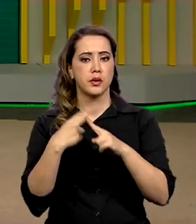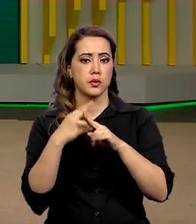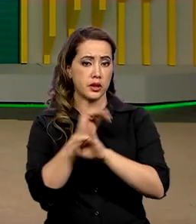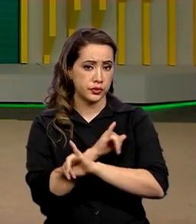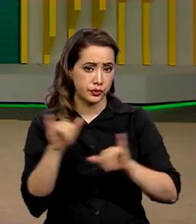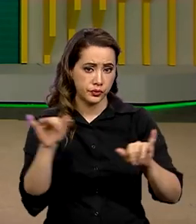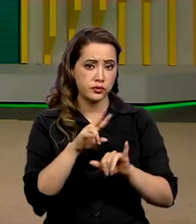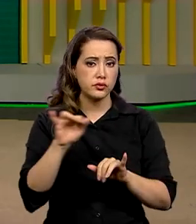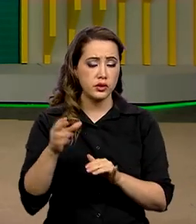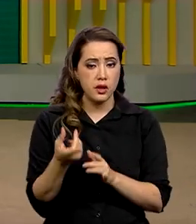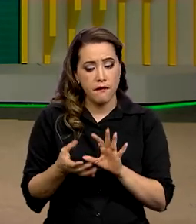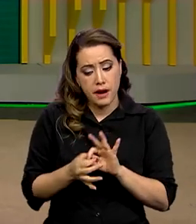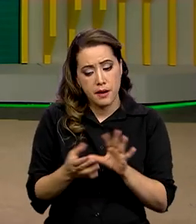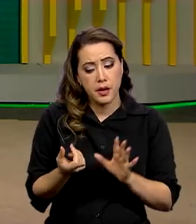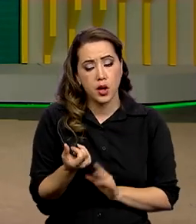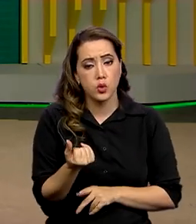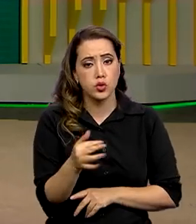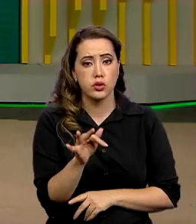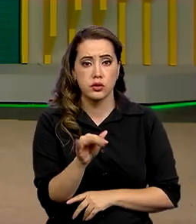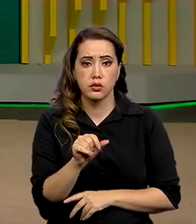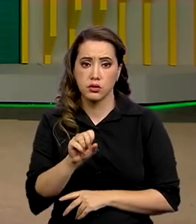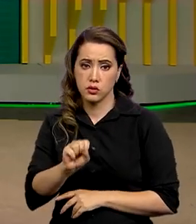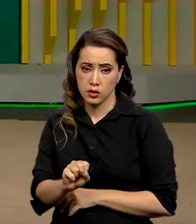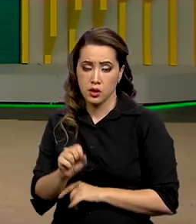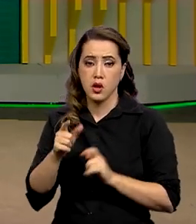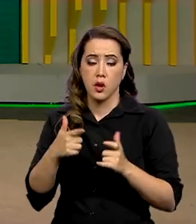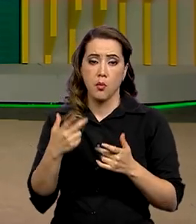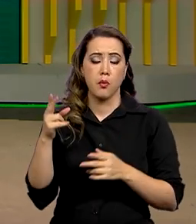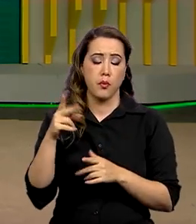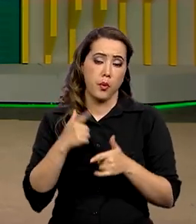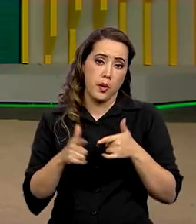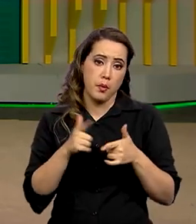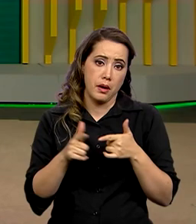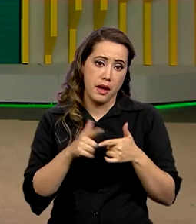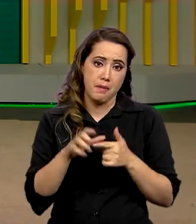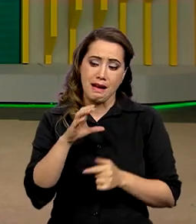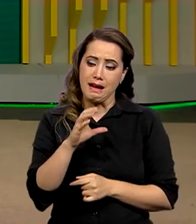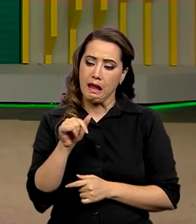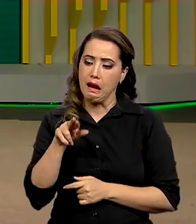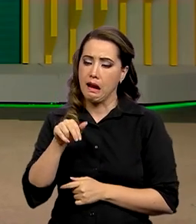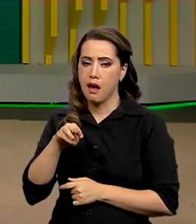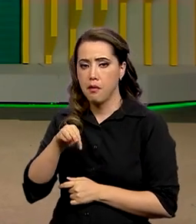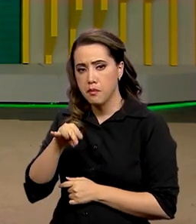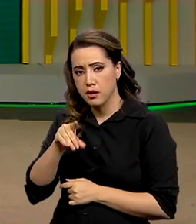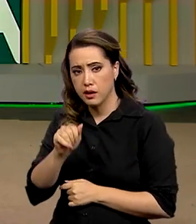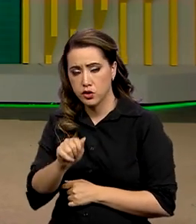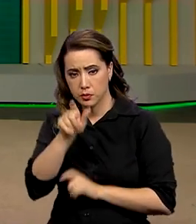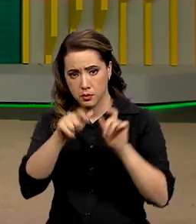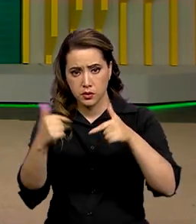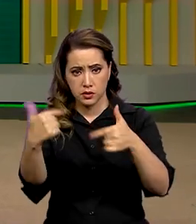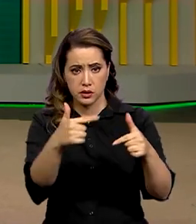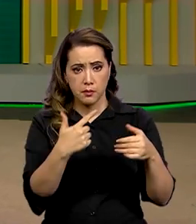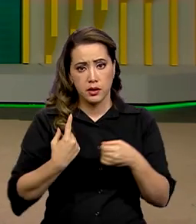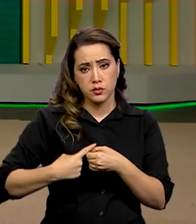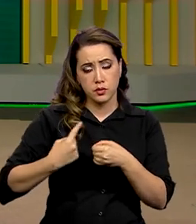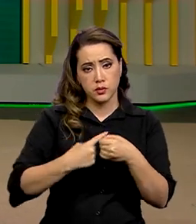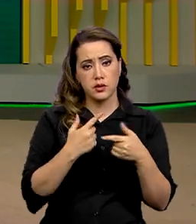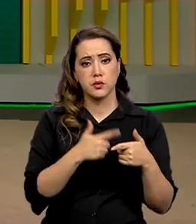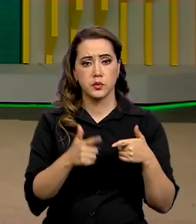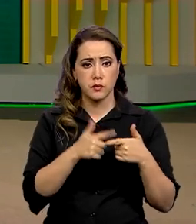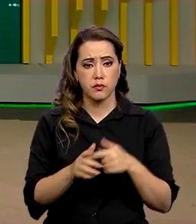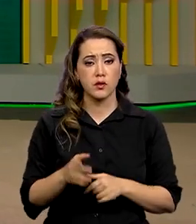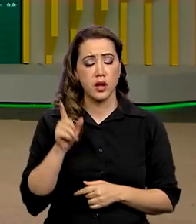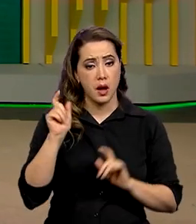informou que vai liberar o saque do FGTS por calamidade para os trabalhadores dos municípios afetados. A